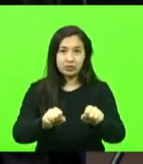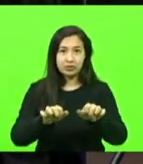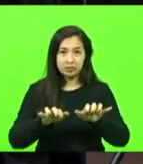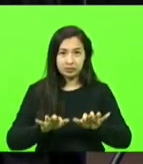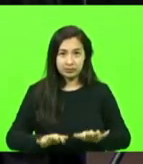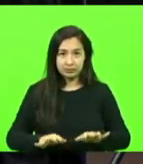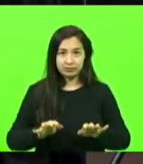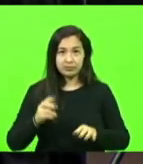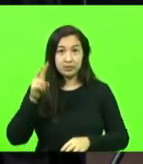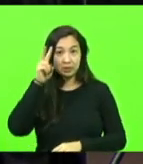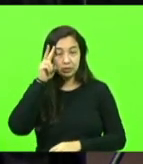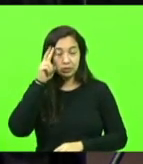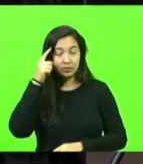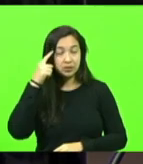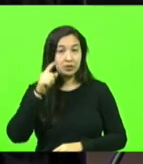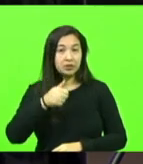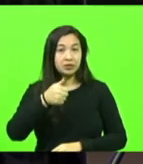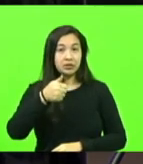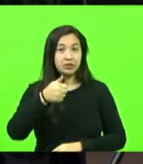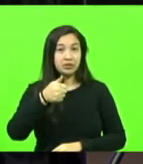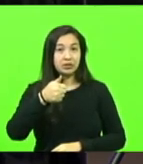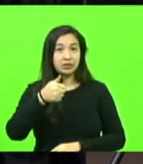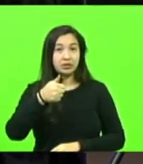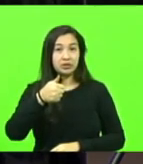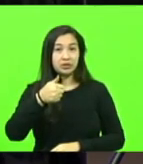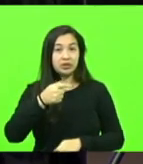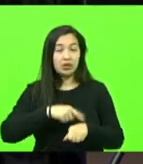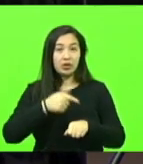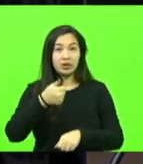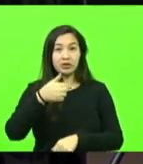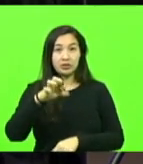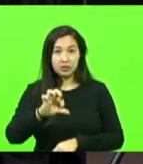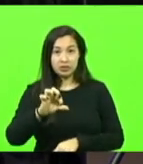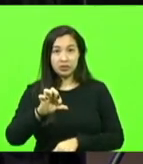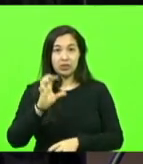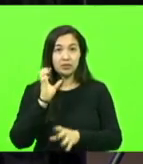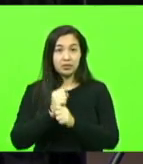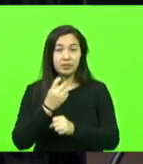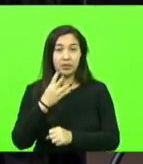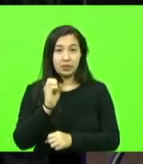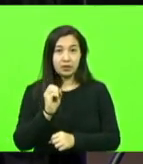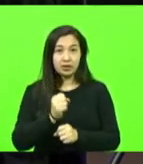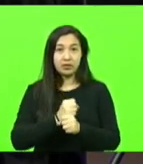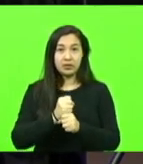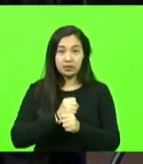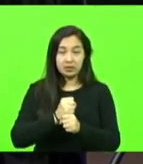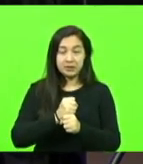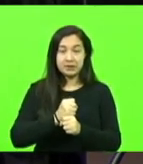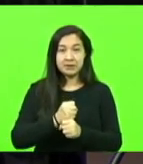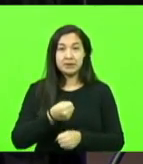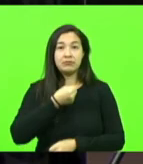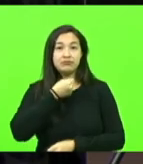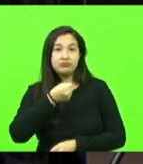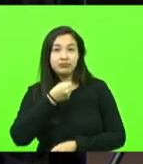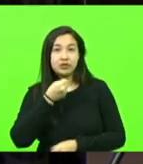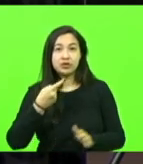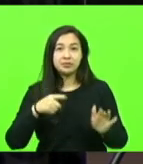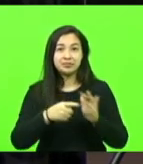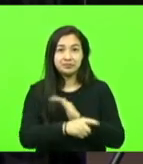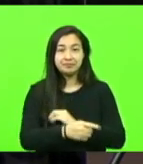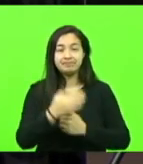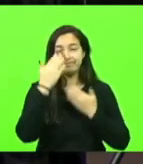próxima segunda-feira, 19 horas, da Adjor, que são os 40 anos da Associação dos Jornais do Interior.